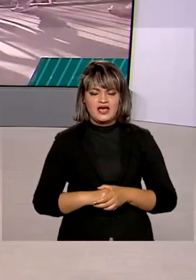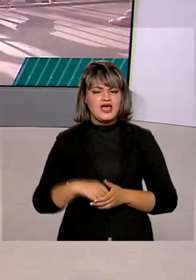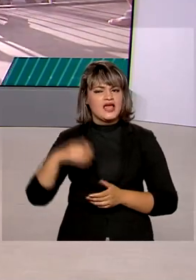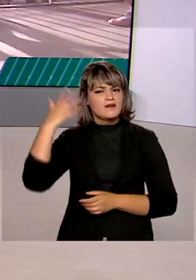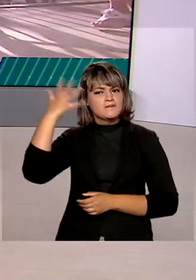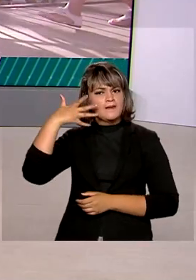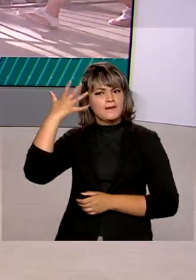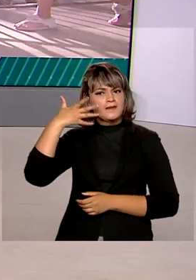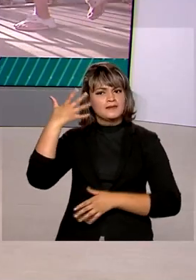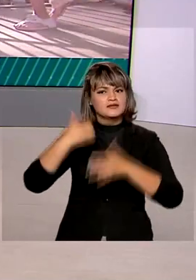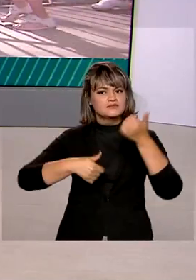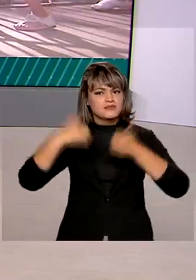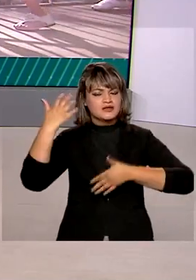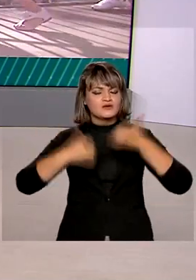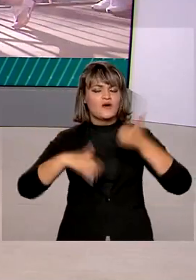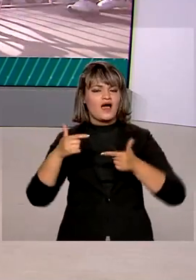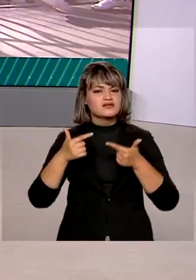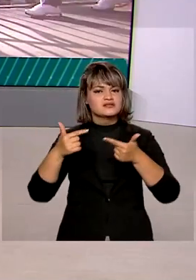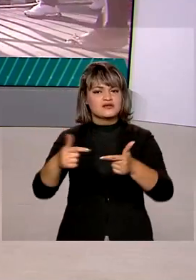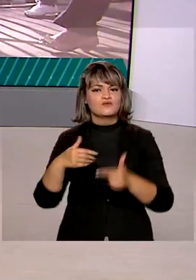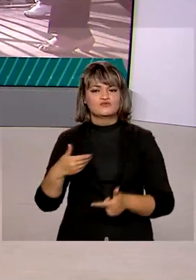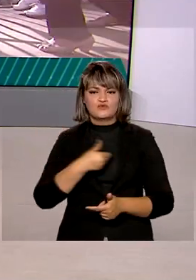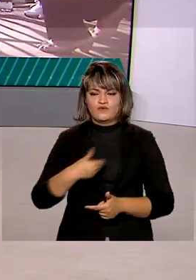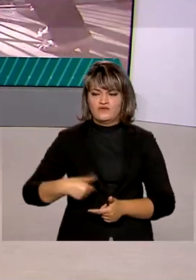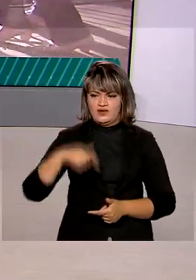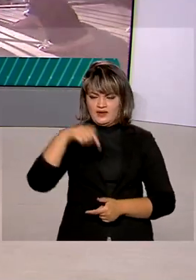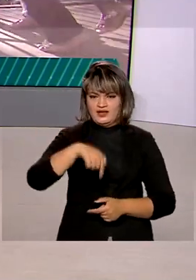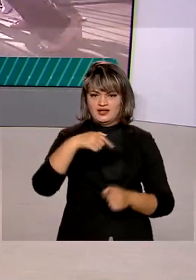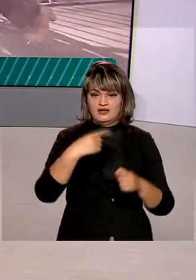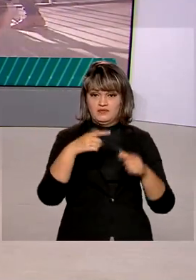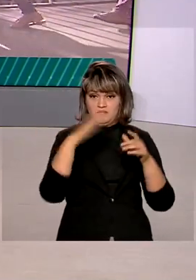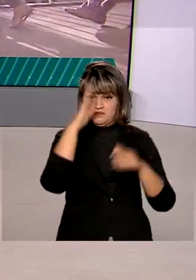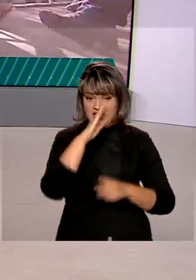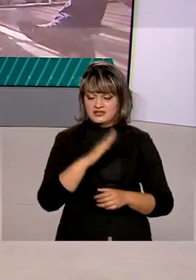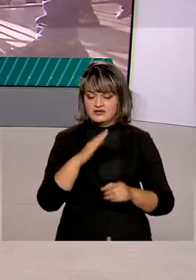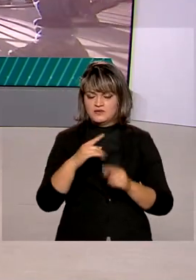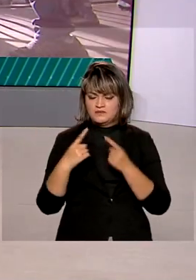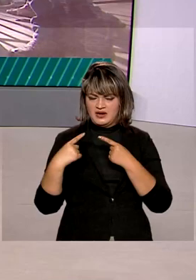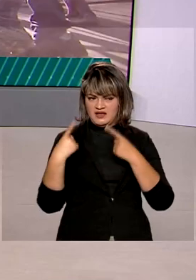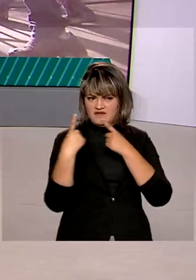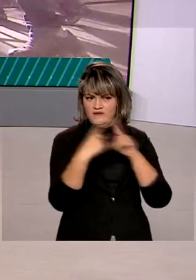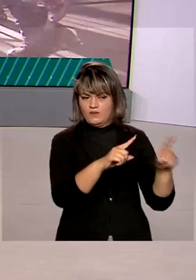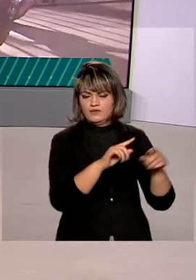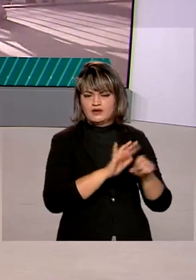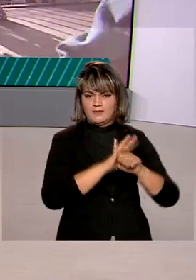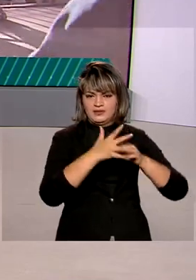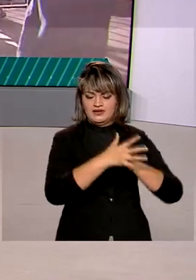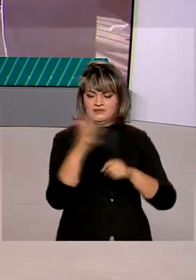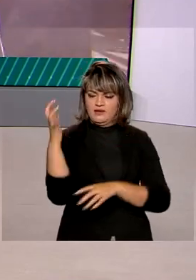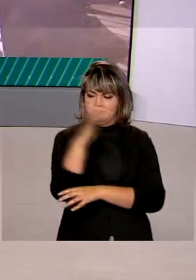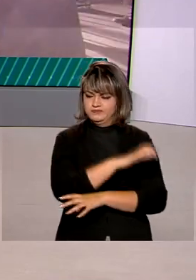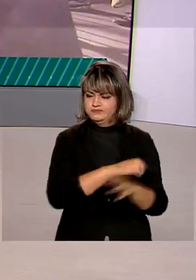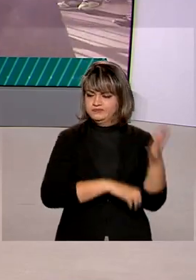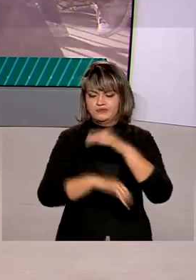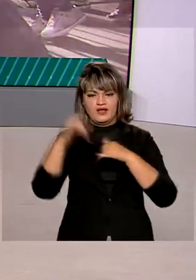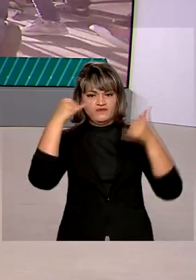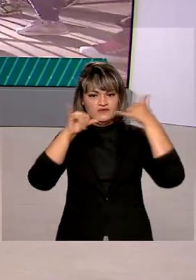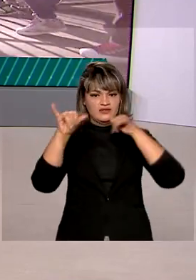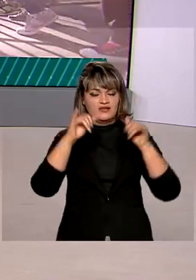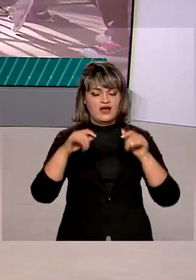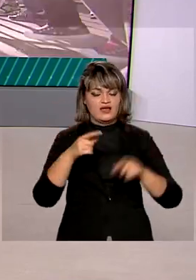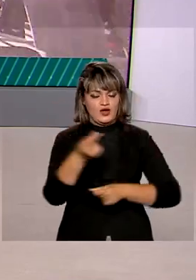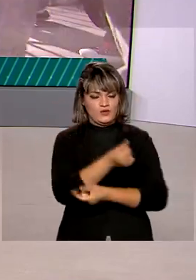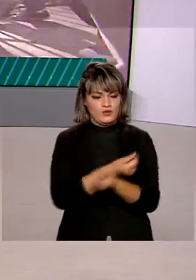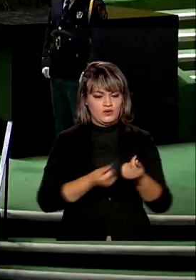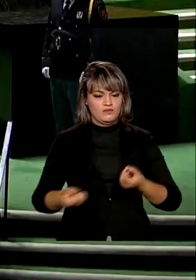discurso, o presidente destacou as ações do governo federal no combate à pandemia e ao desmatamento. E também falou sobre a recuperação